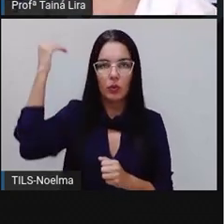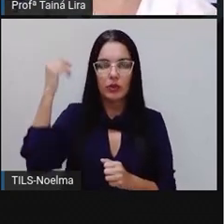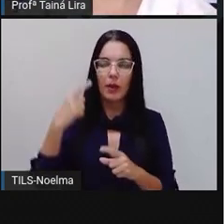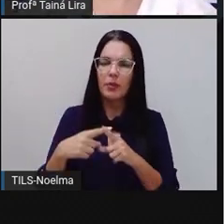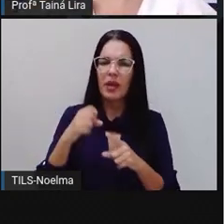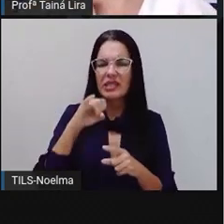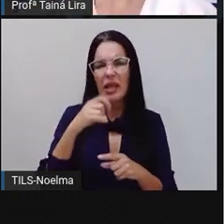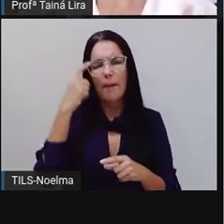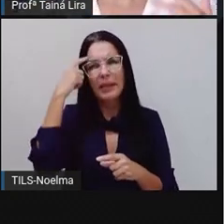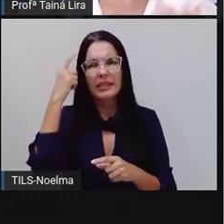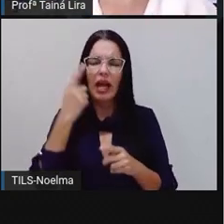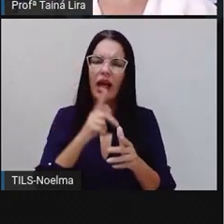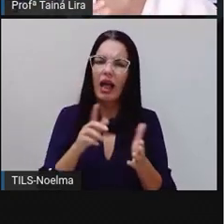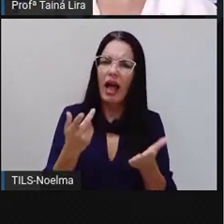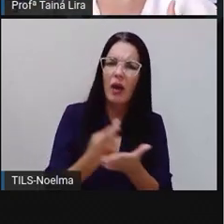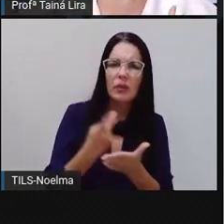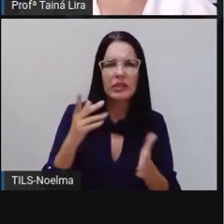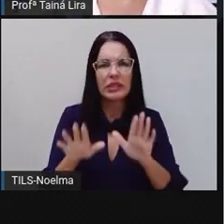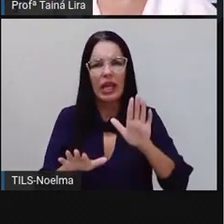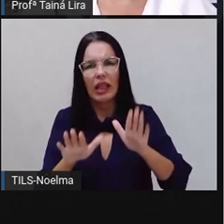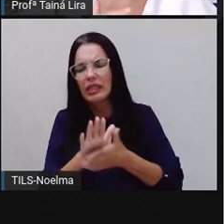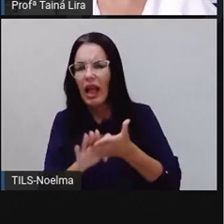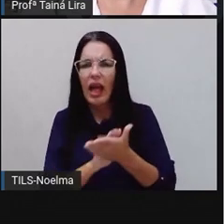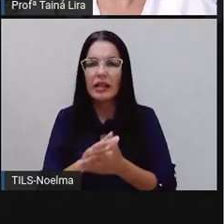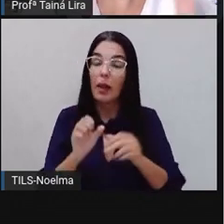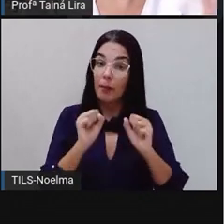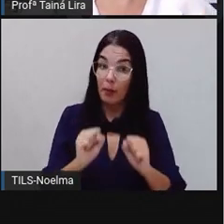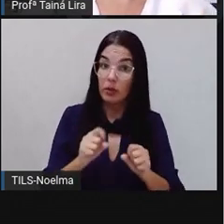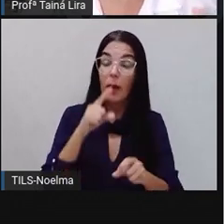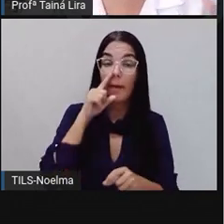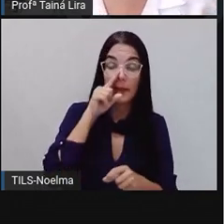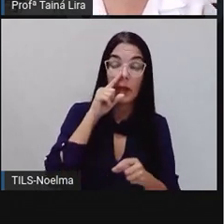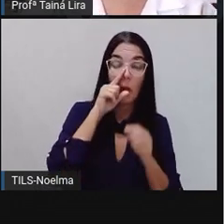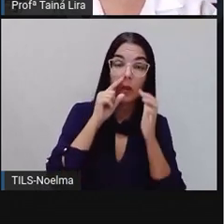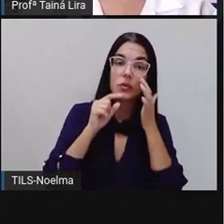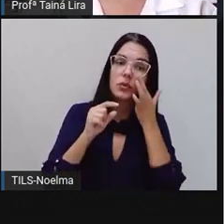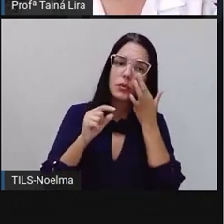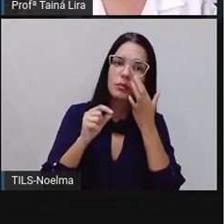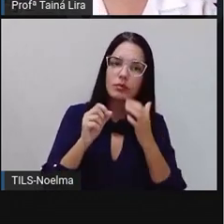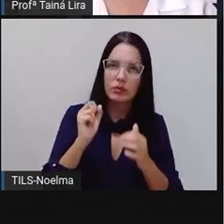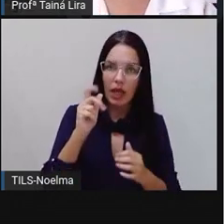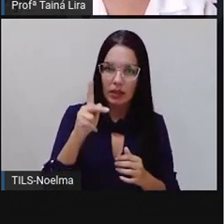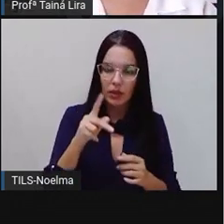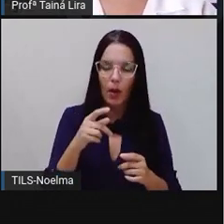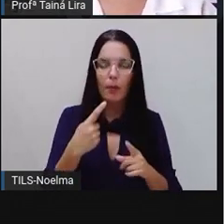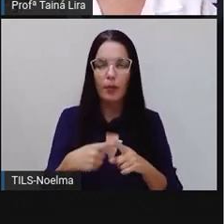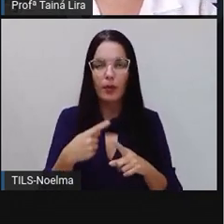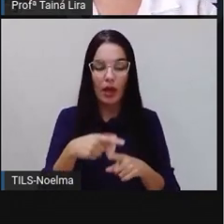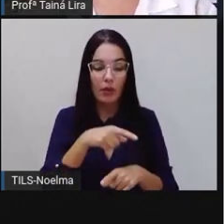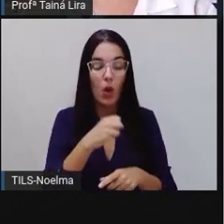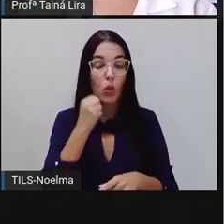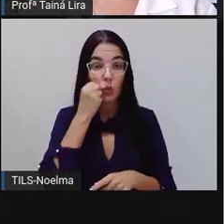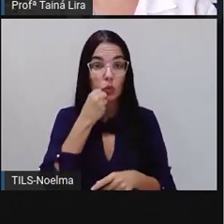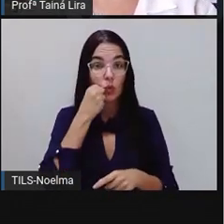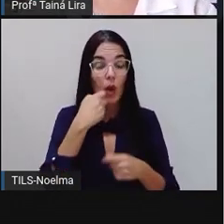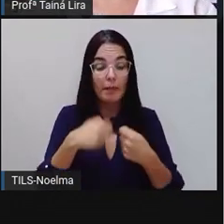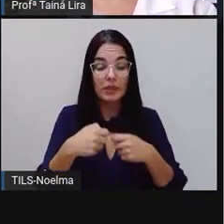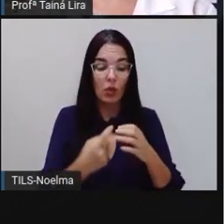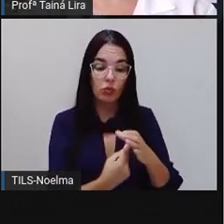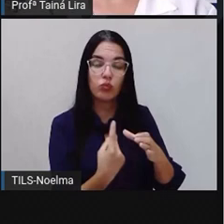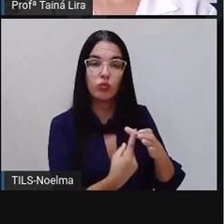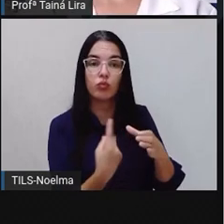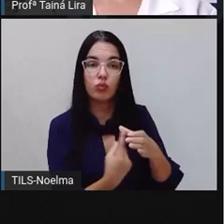acontecer nada, aí pode ter um perigo. Por exemplo, a PRO, para fazer ali o suco, precisou usar o liquidificador.